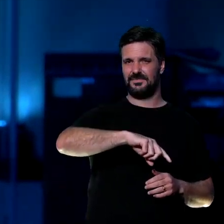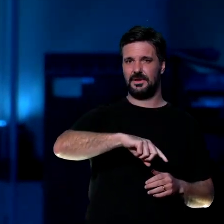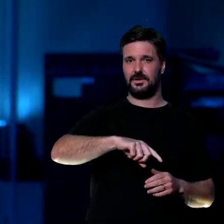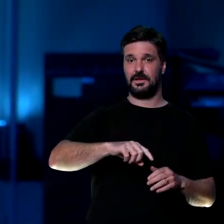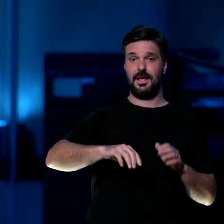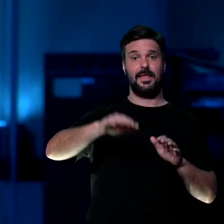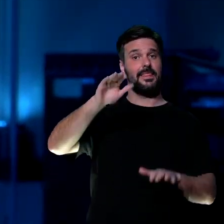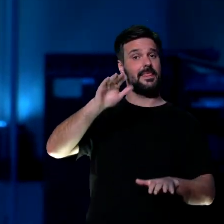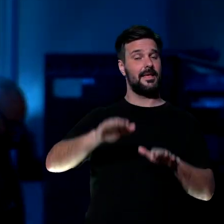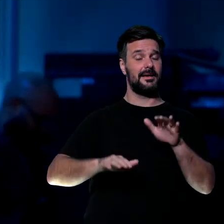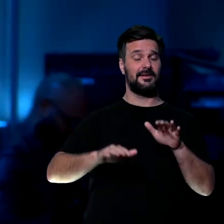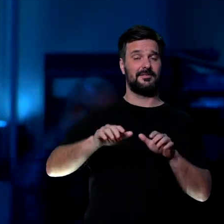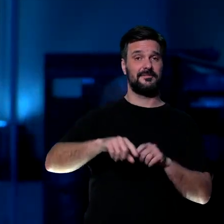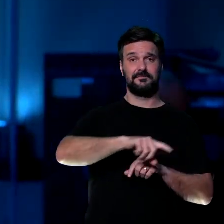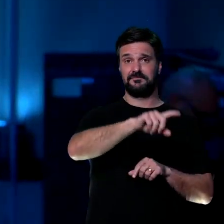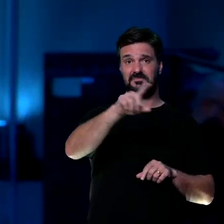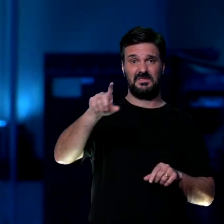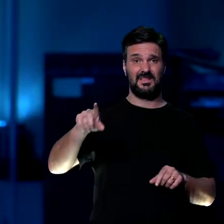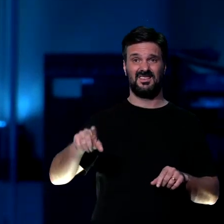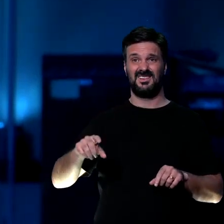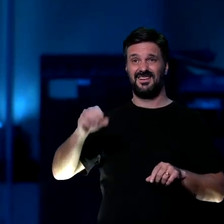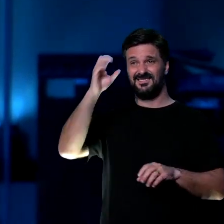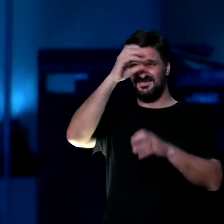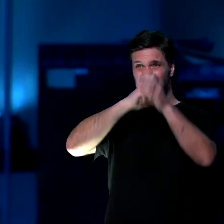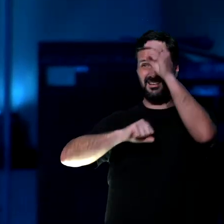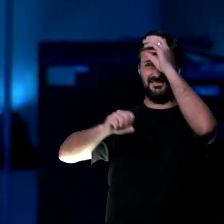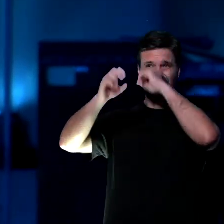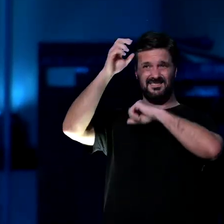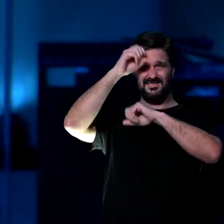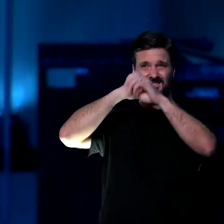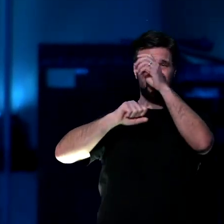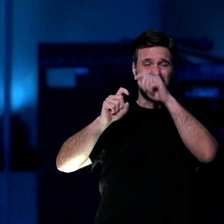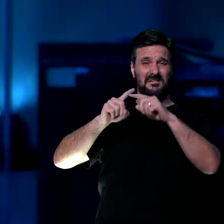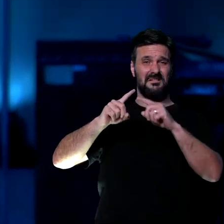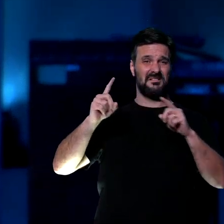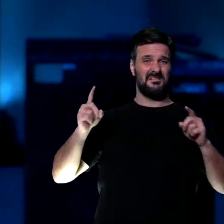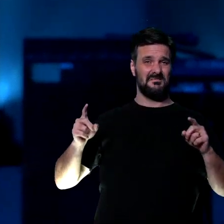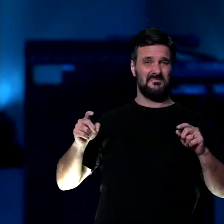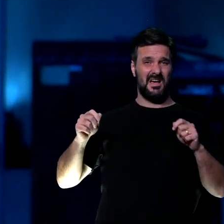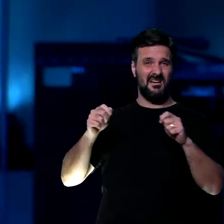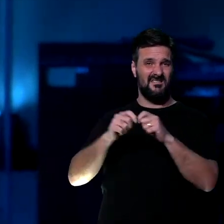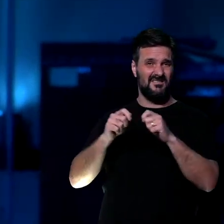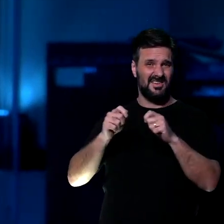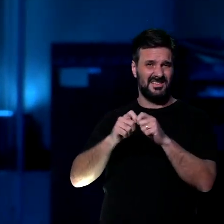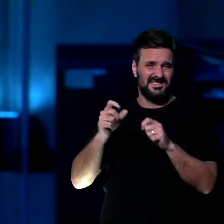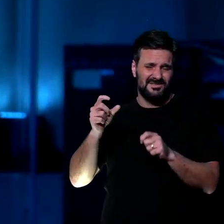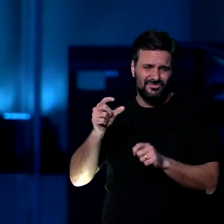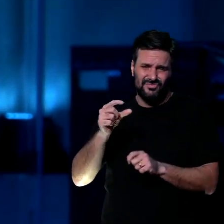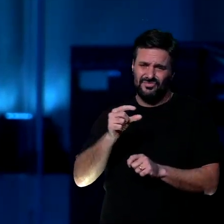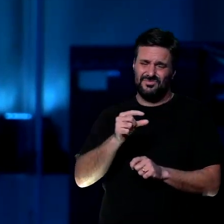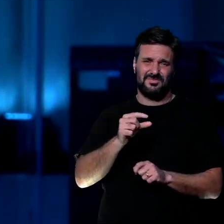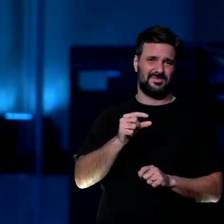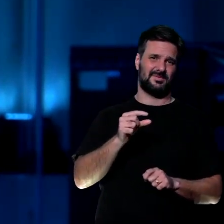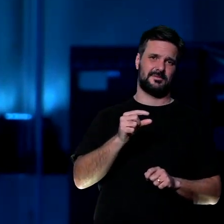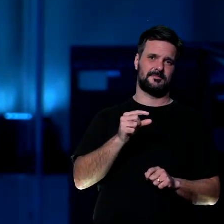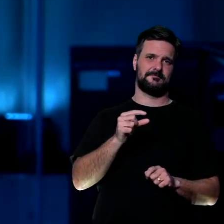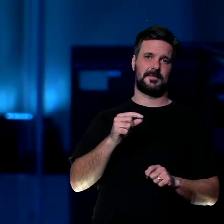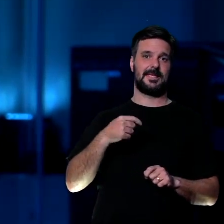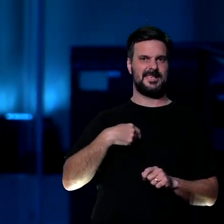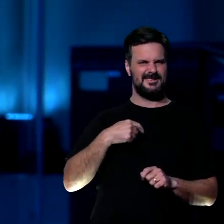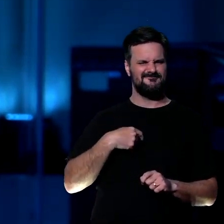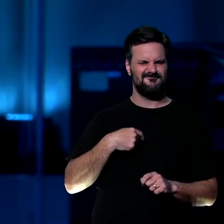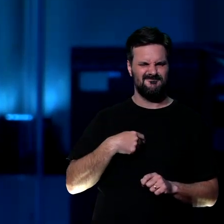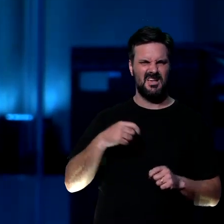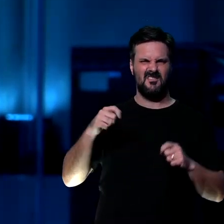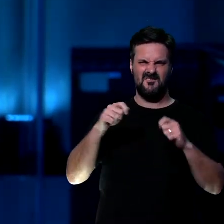ou talvez hoje, você está aqui dizendo, Senhor, eu sei tanto, mas eu vivo tão pouco, mas eu quero viver mais, e eu preciso da tua